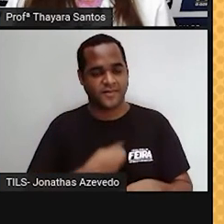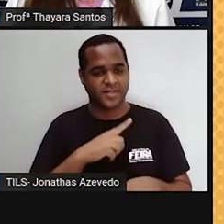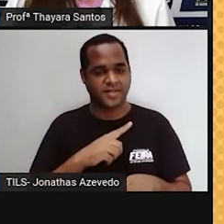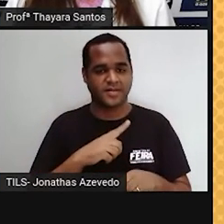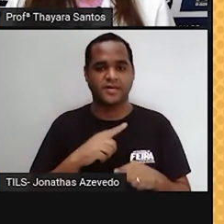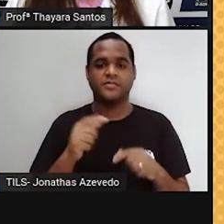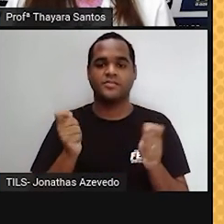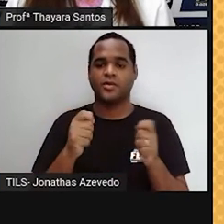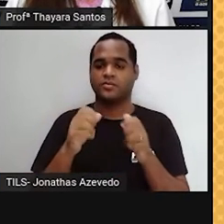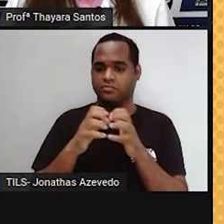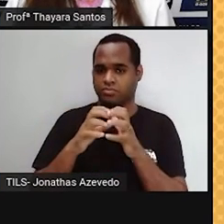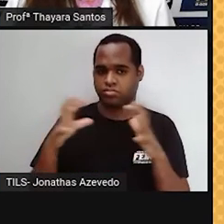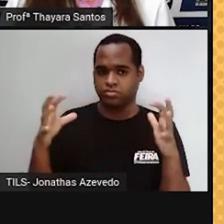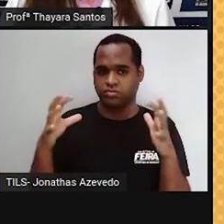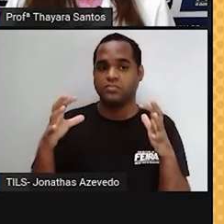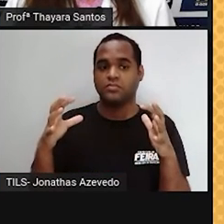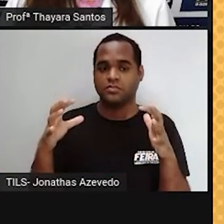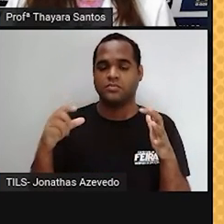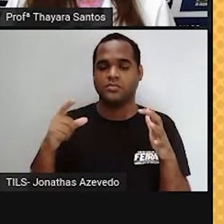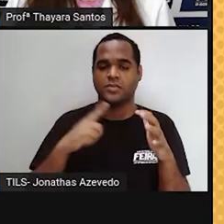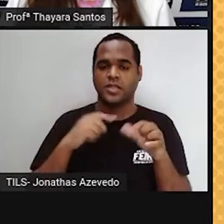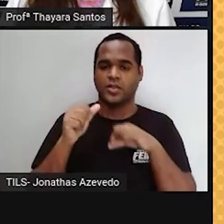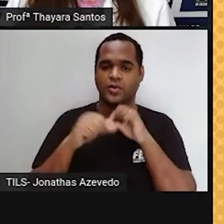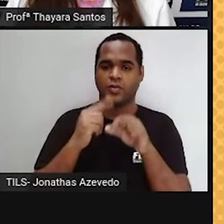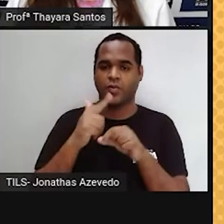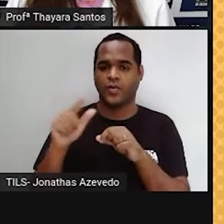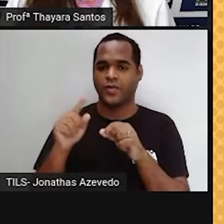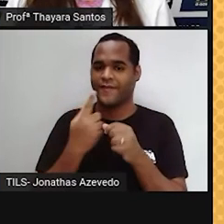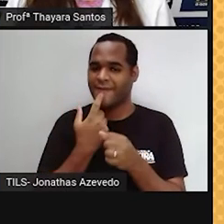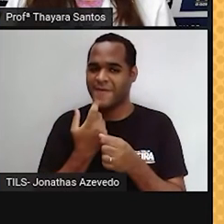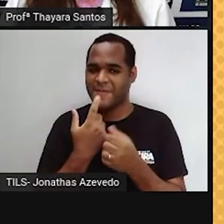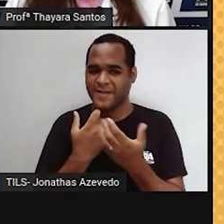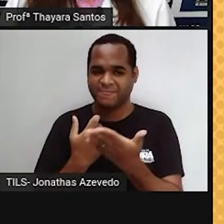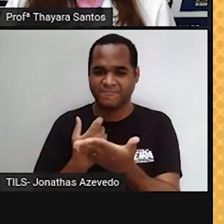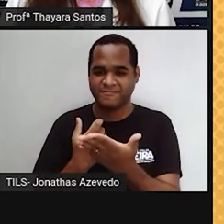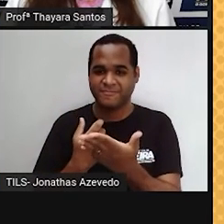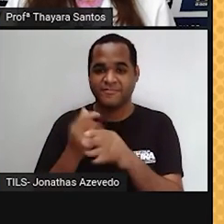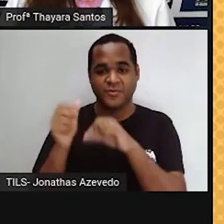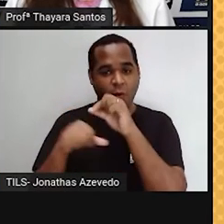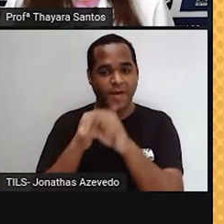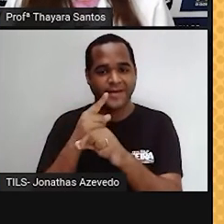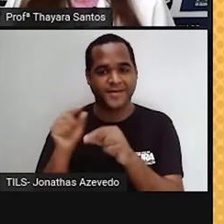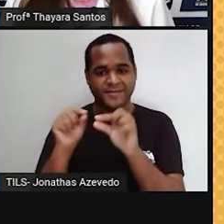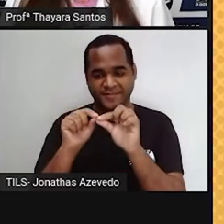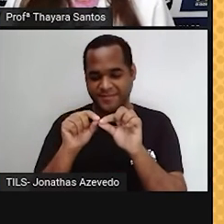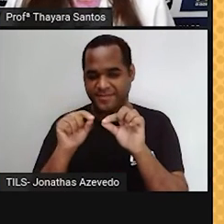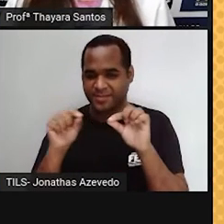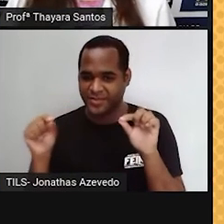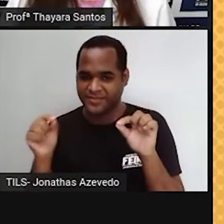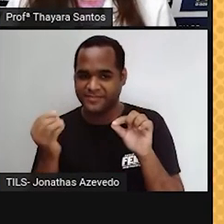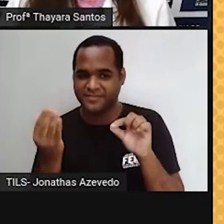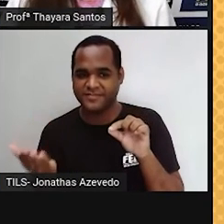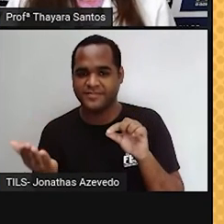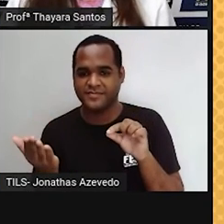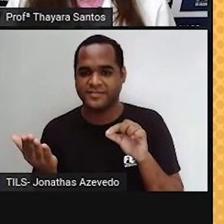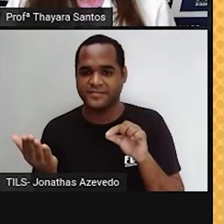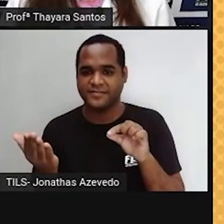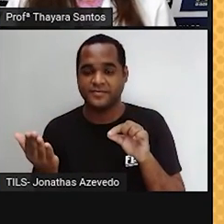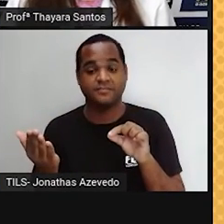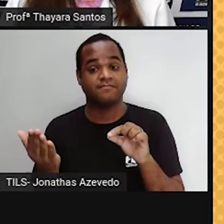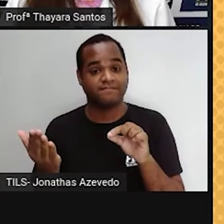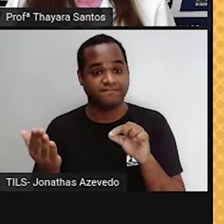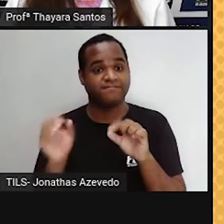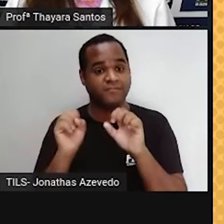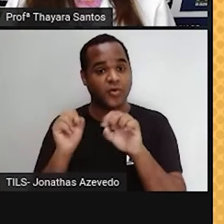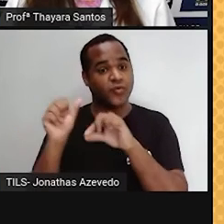gigante. Depois elas podem virar uma super gigante vermelha. Quando ela estiver encerrando ali o tempo de vida dela, ela pode